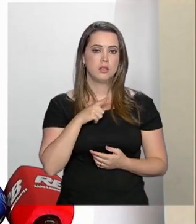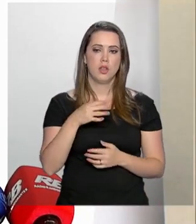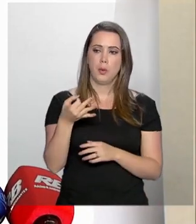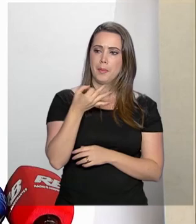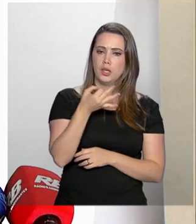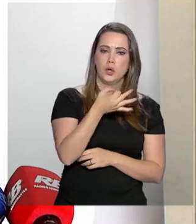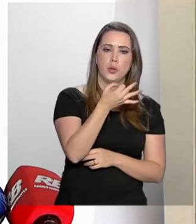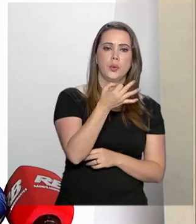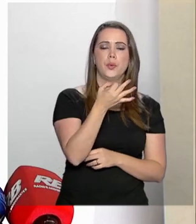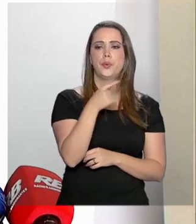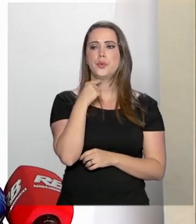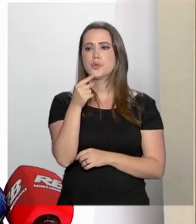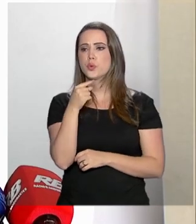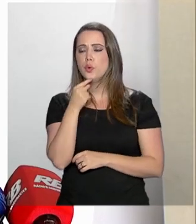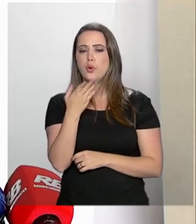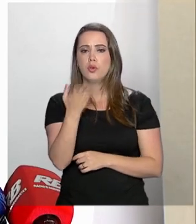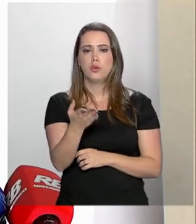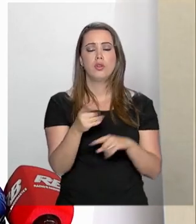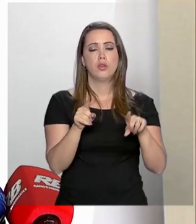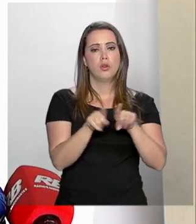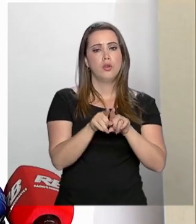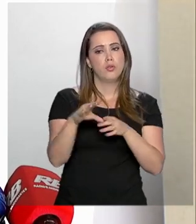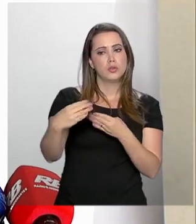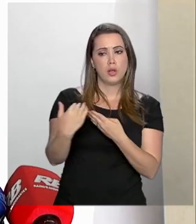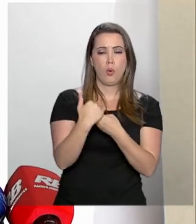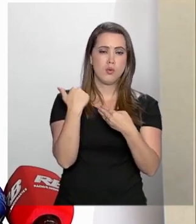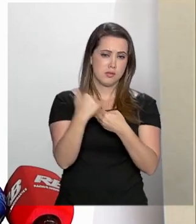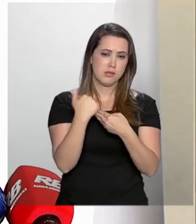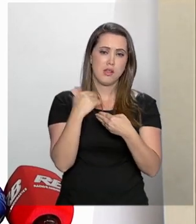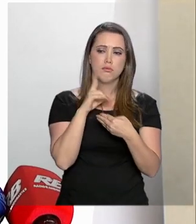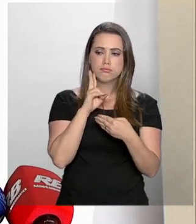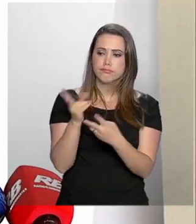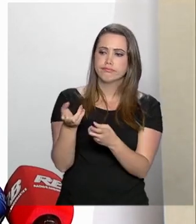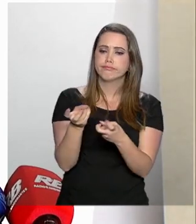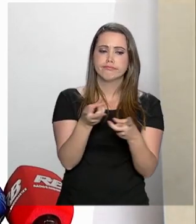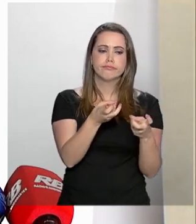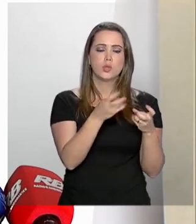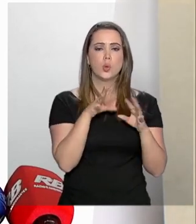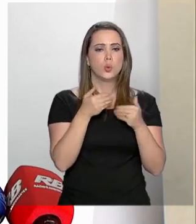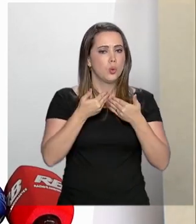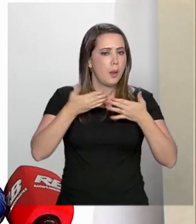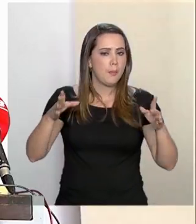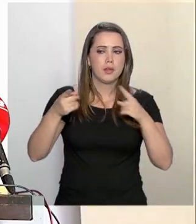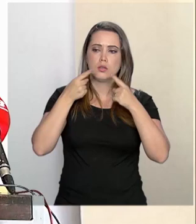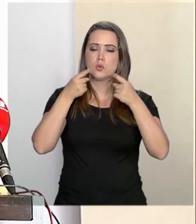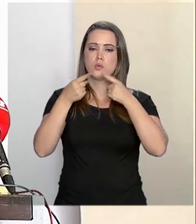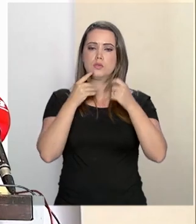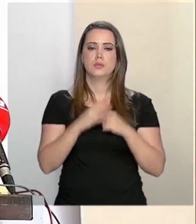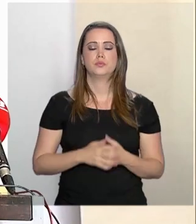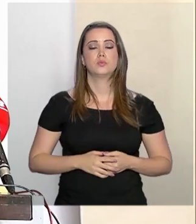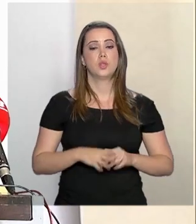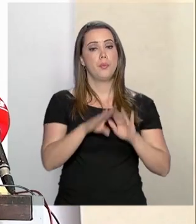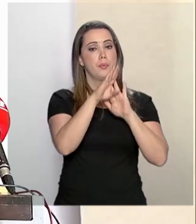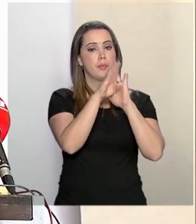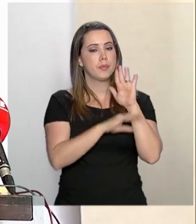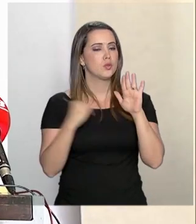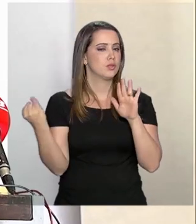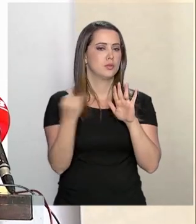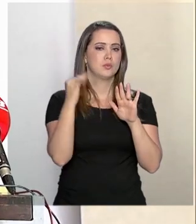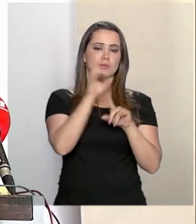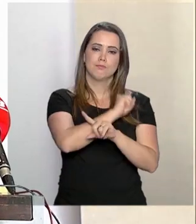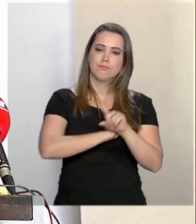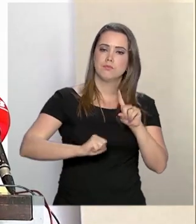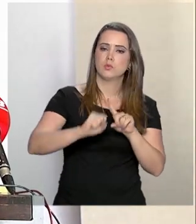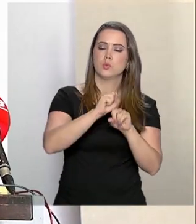sugestões e críticas dele, evidentemente, serão levadas em consideração. Tudo está aberto ao debate. É um projeto que interessa toda a